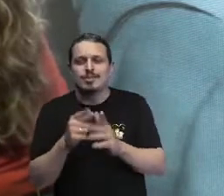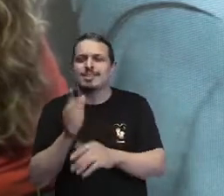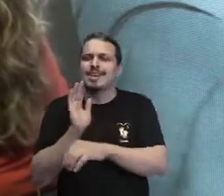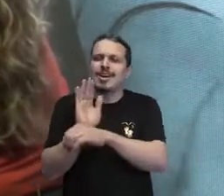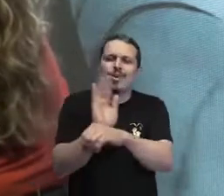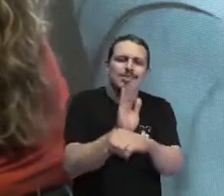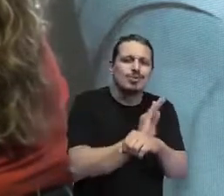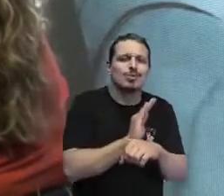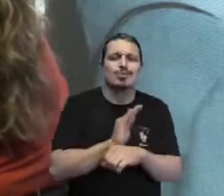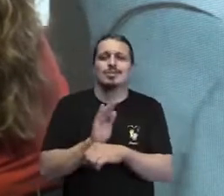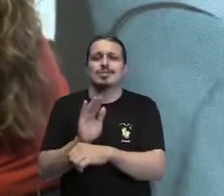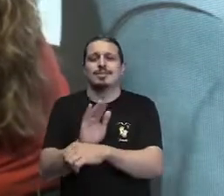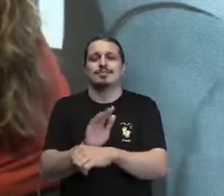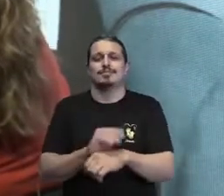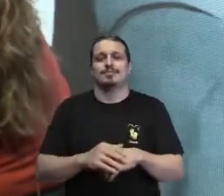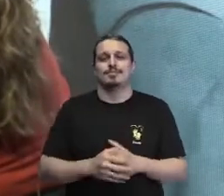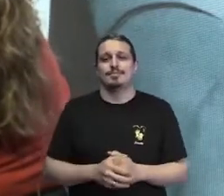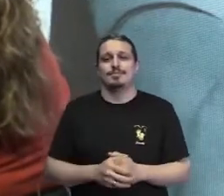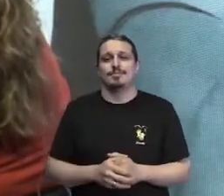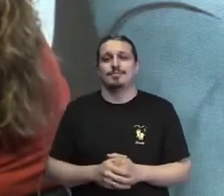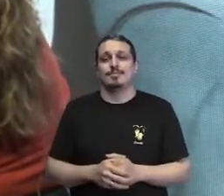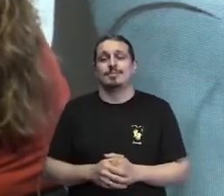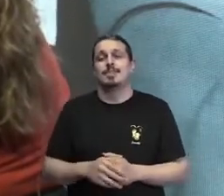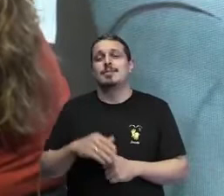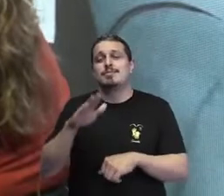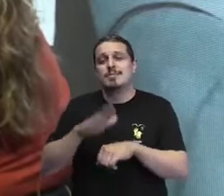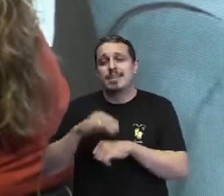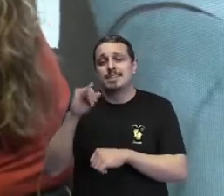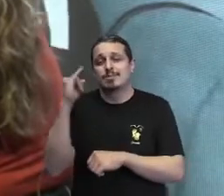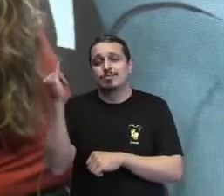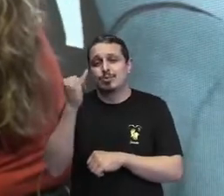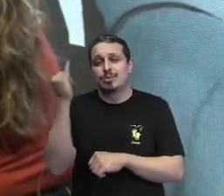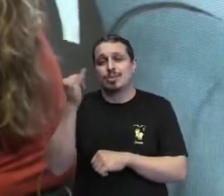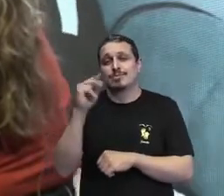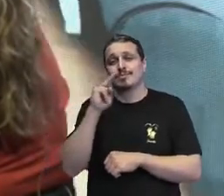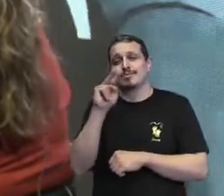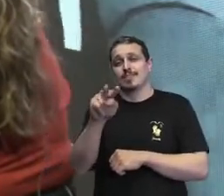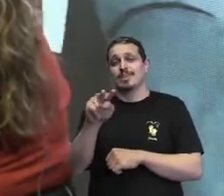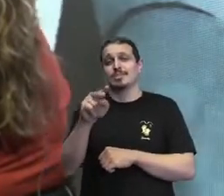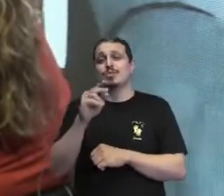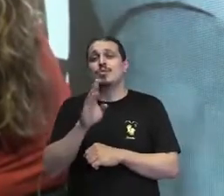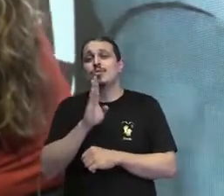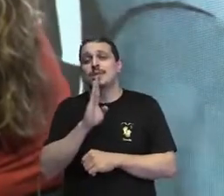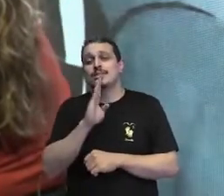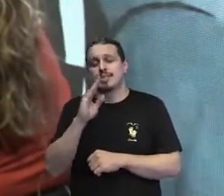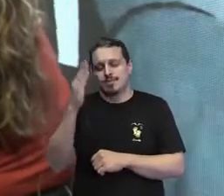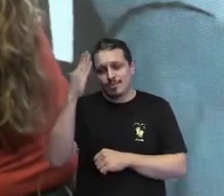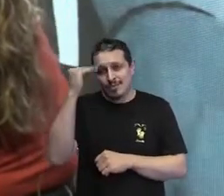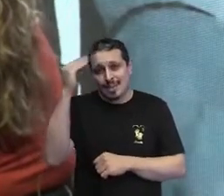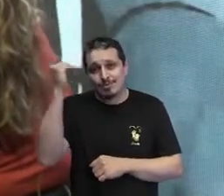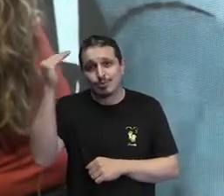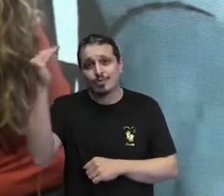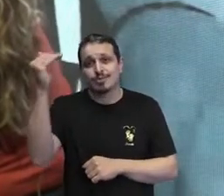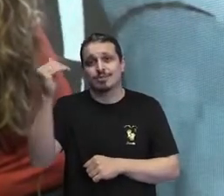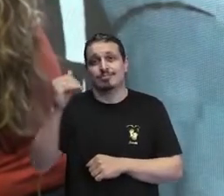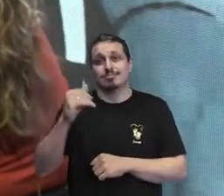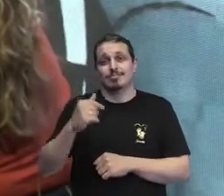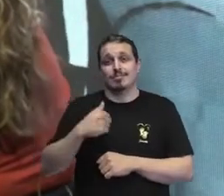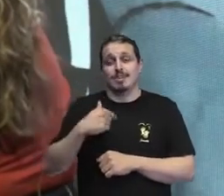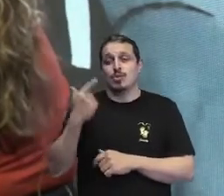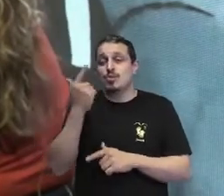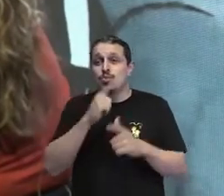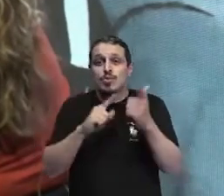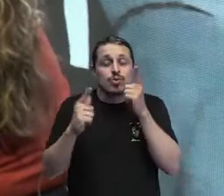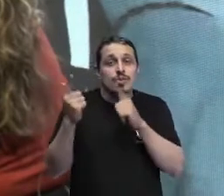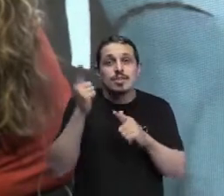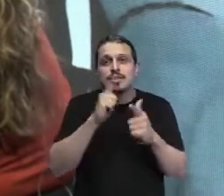Eu acho que o mais importante de ser conhecida, do sucesso, de todas as conquistas, eu acho que